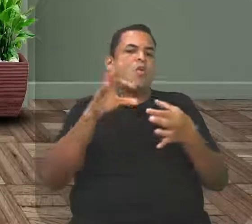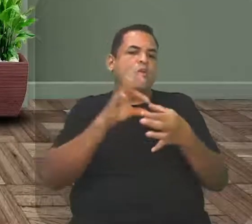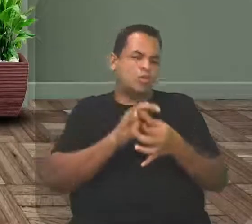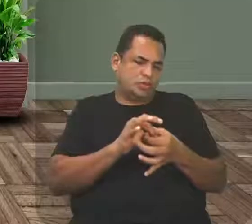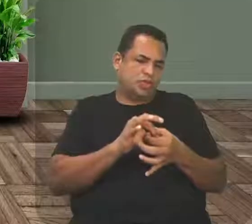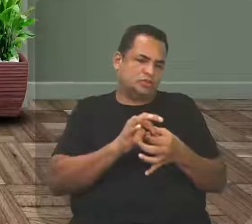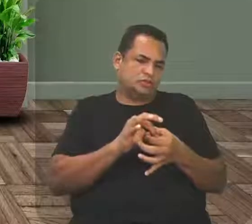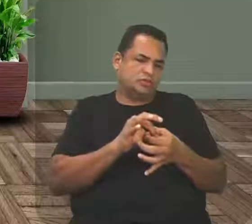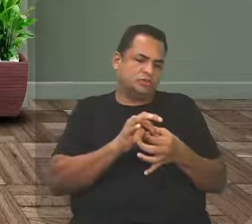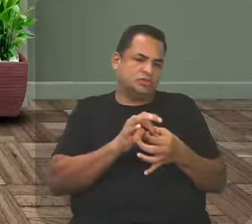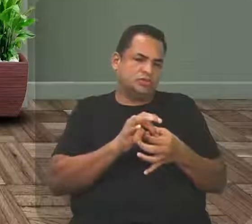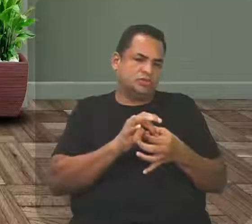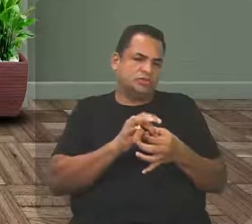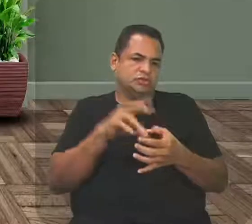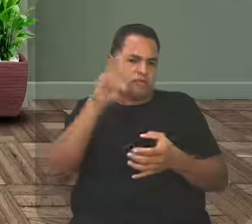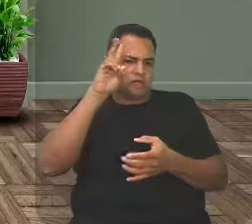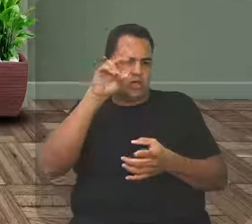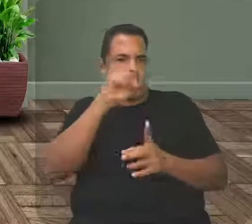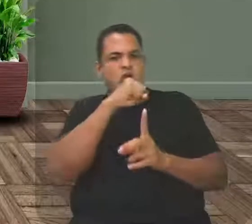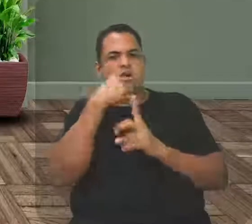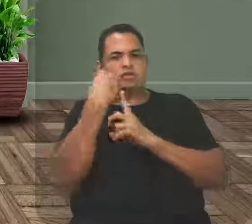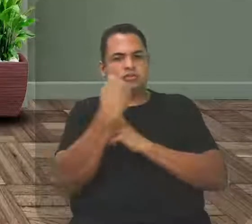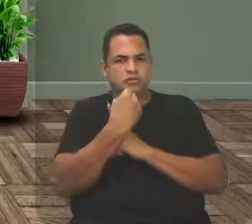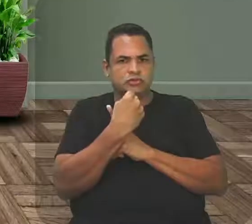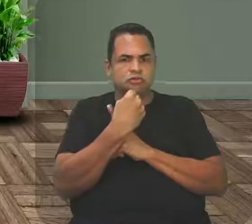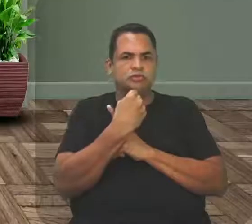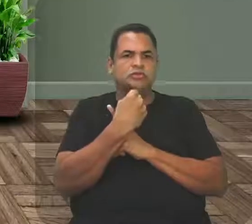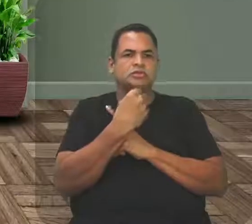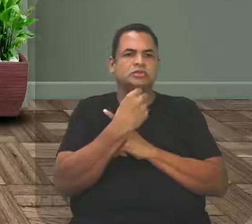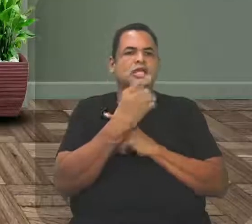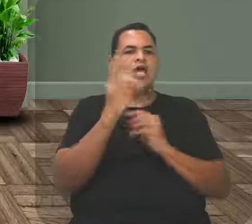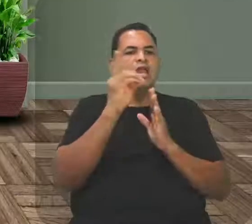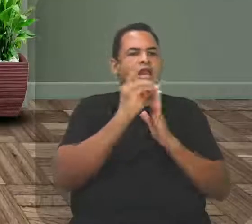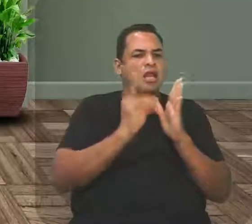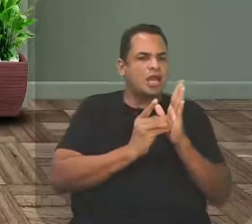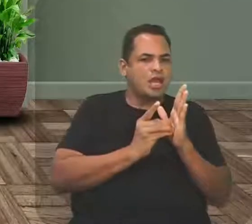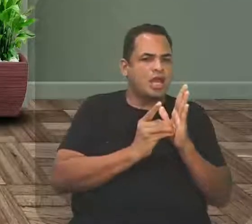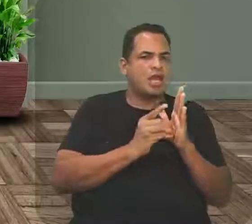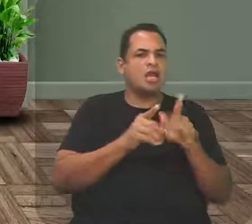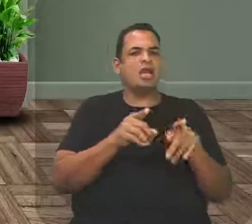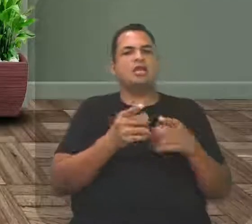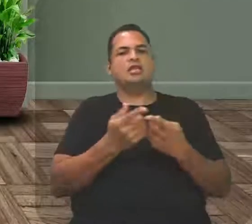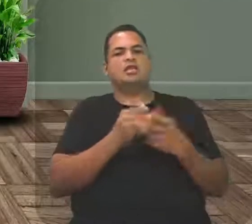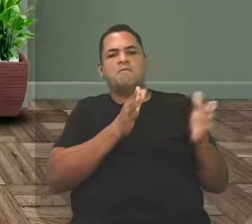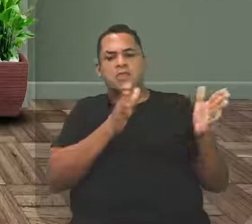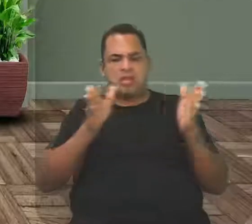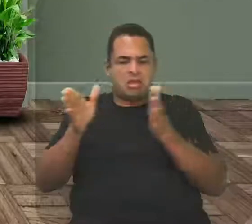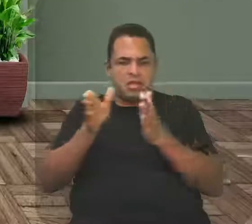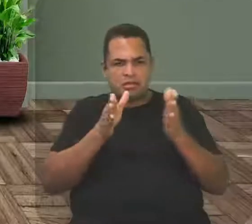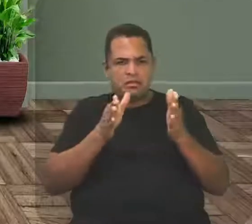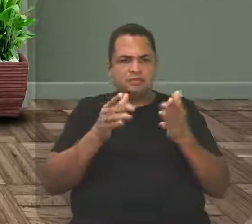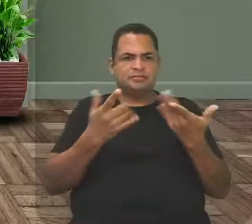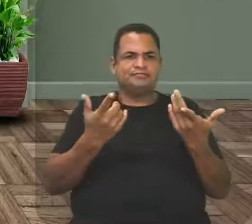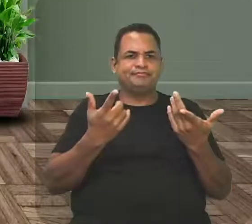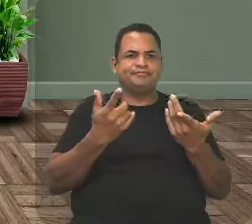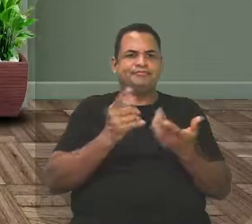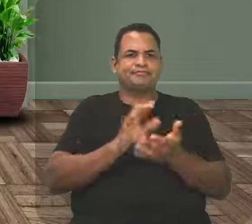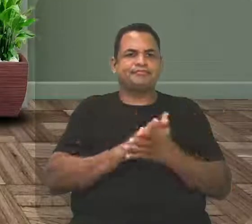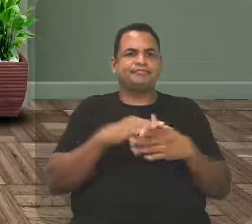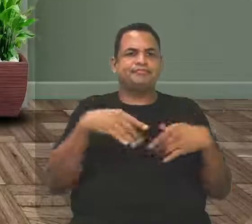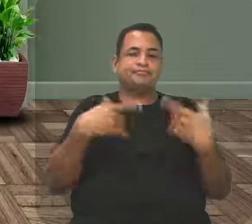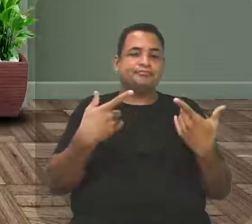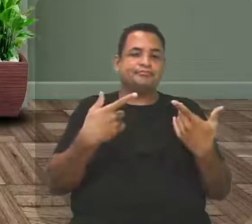contexto social, político, né? Da década, da época, dessa fase, não temos condições de